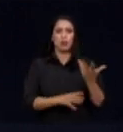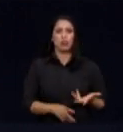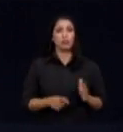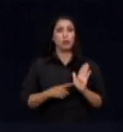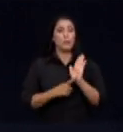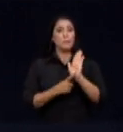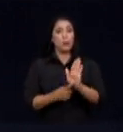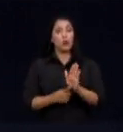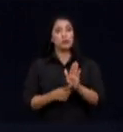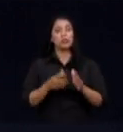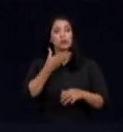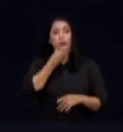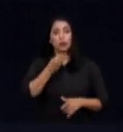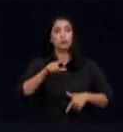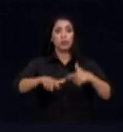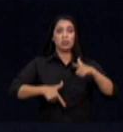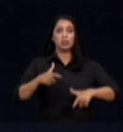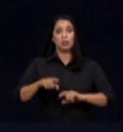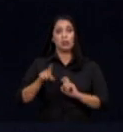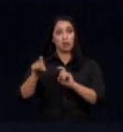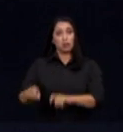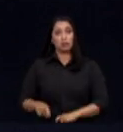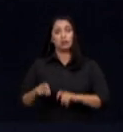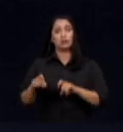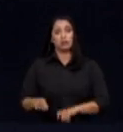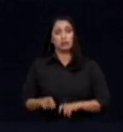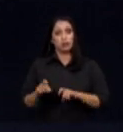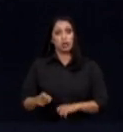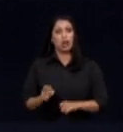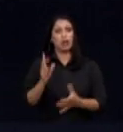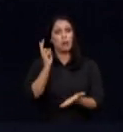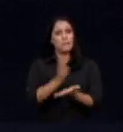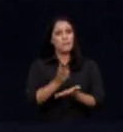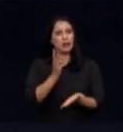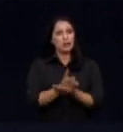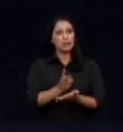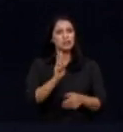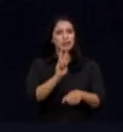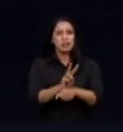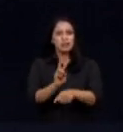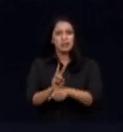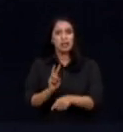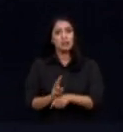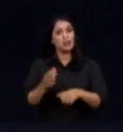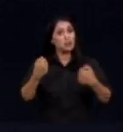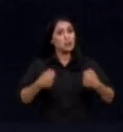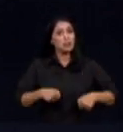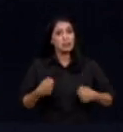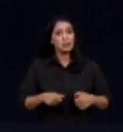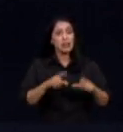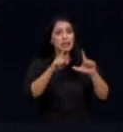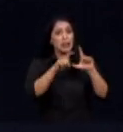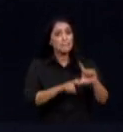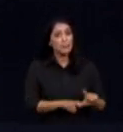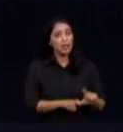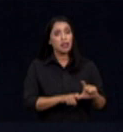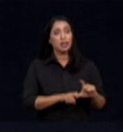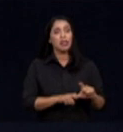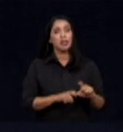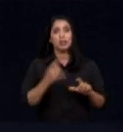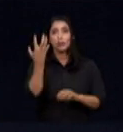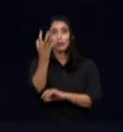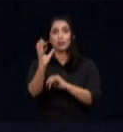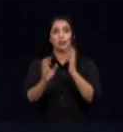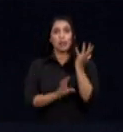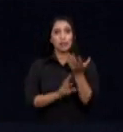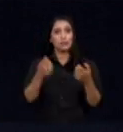rural preserva o meio ambiente, e não poderia deixar de ser, porque ele depende do meio ambiente. Se não fizer a rotação de culturas, se